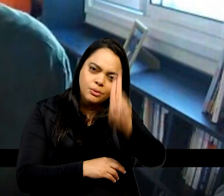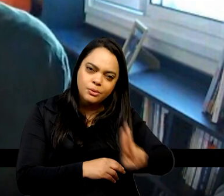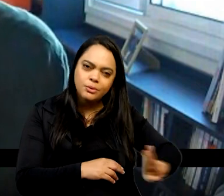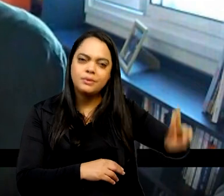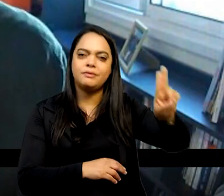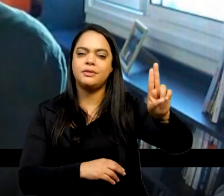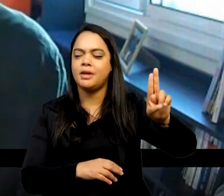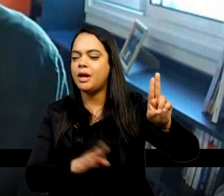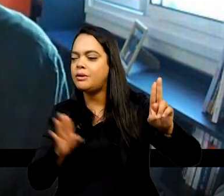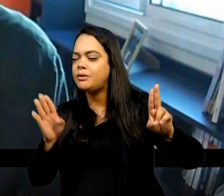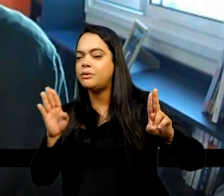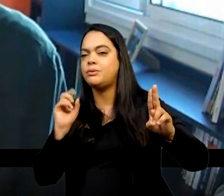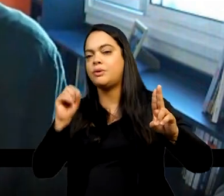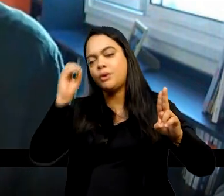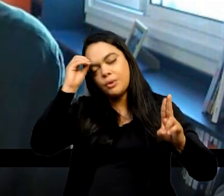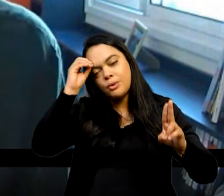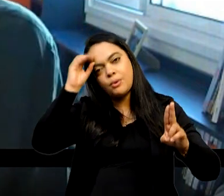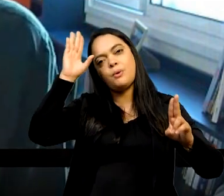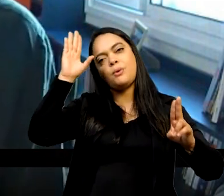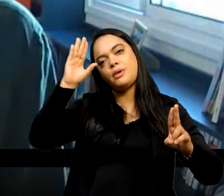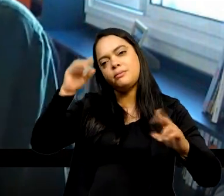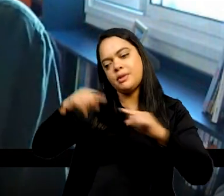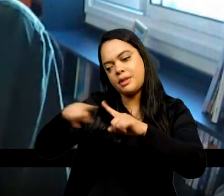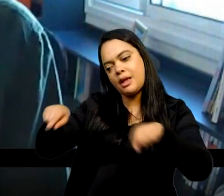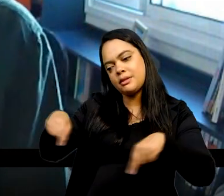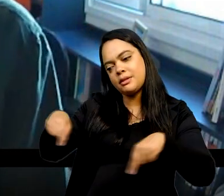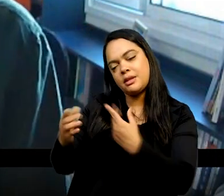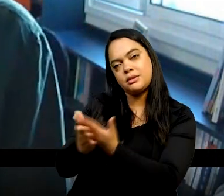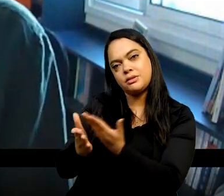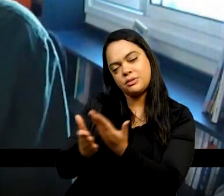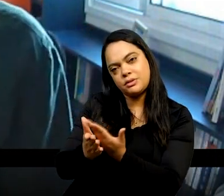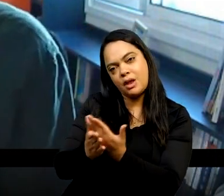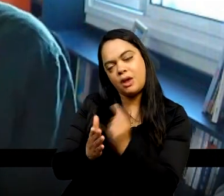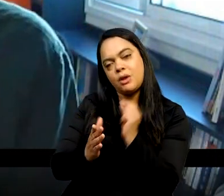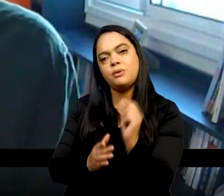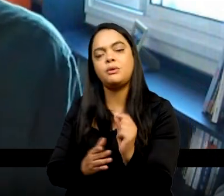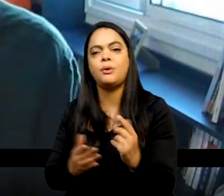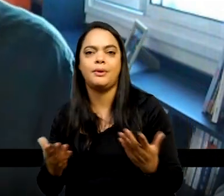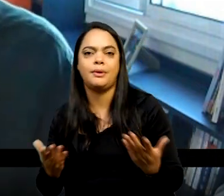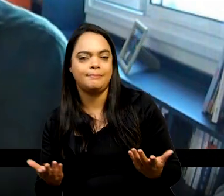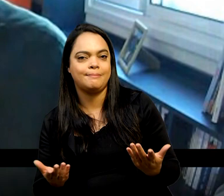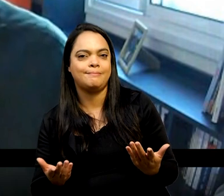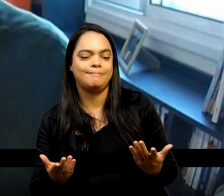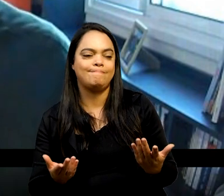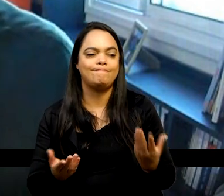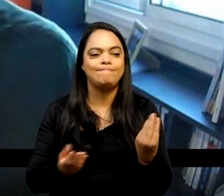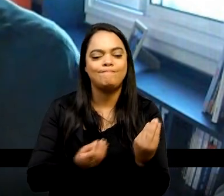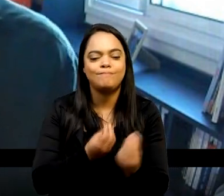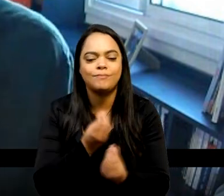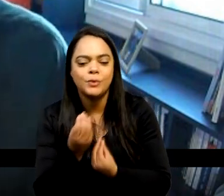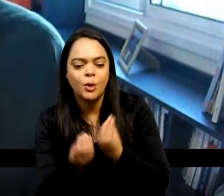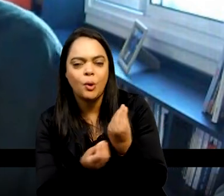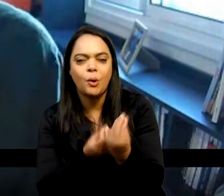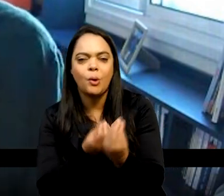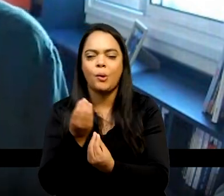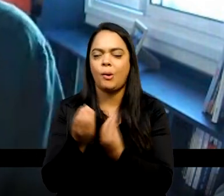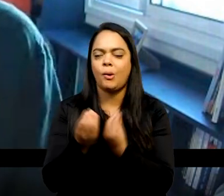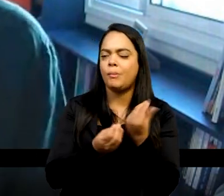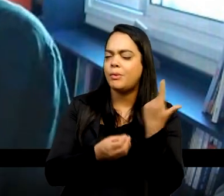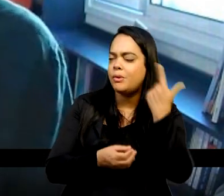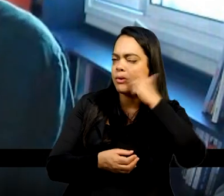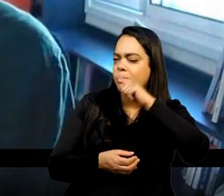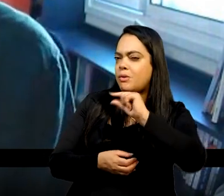enorme impacto social, a condição de absorção de ressonância dessa